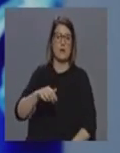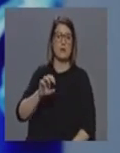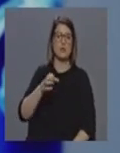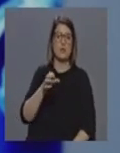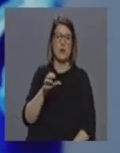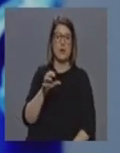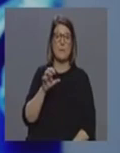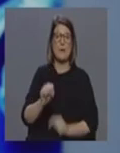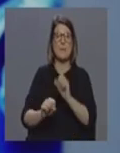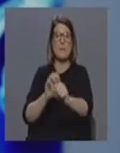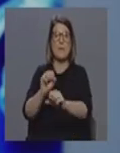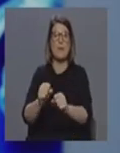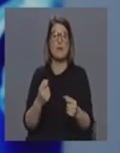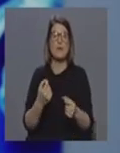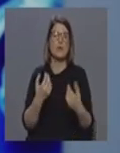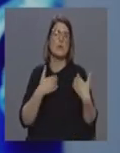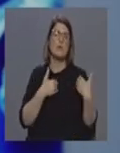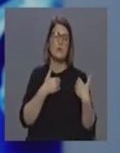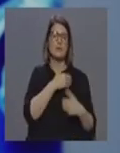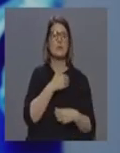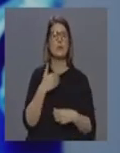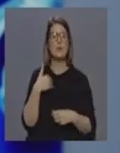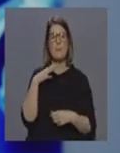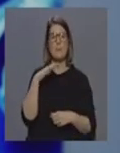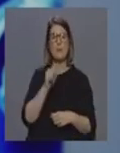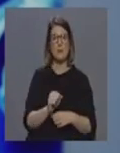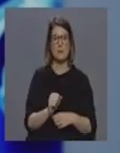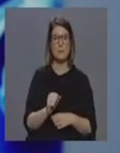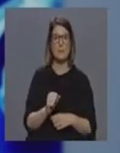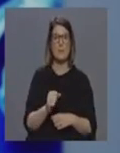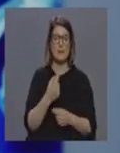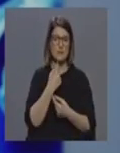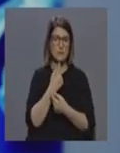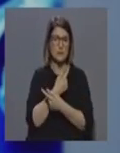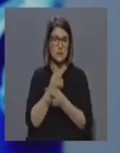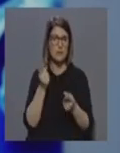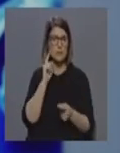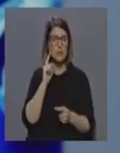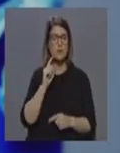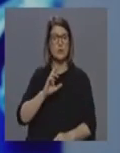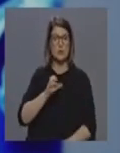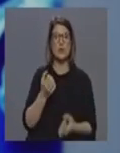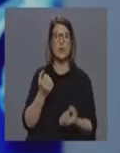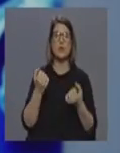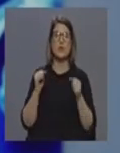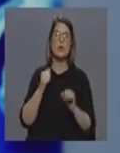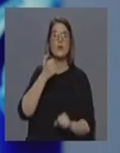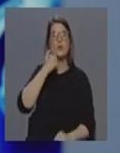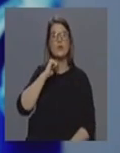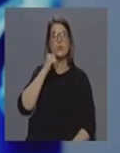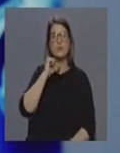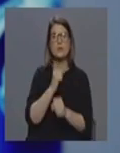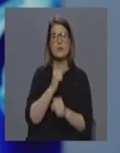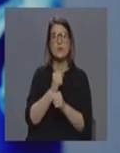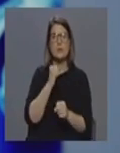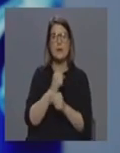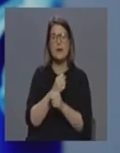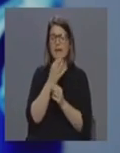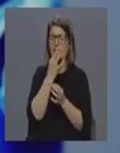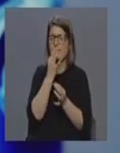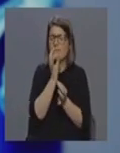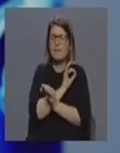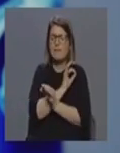identificadas pelas elegações de saúde, que importa aqui também dizer isso, na região de Atalmo dos Açores, têm feito um trabalho perfeitamente exemplar,